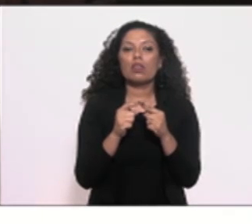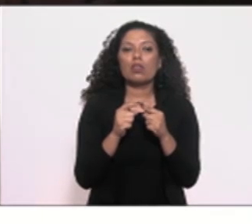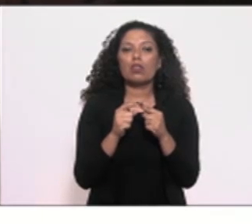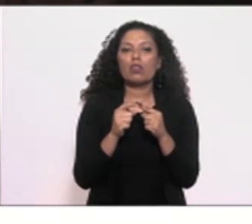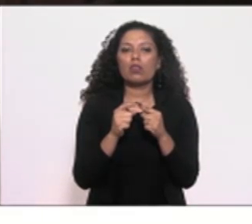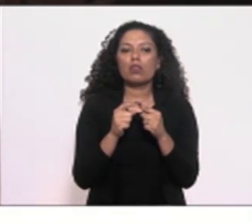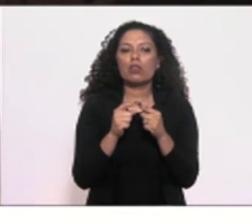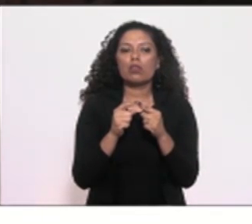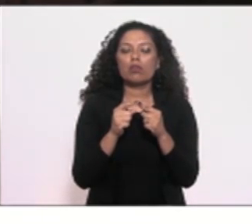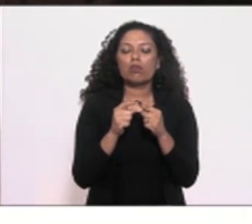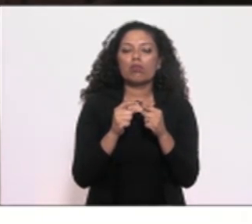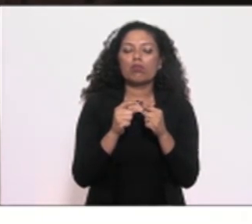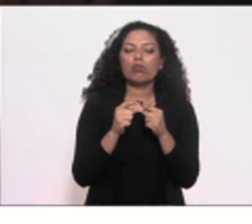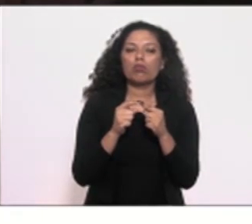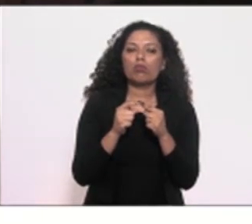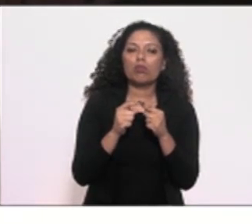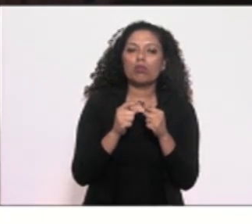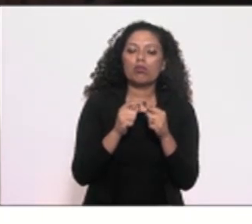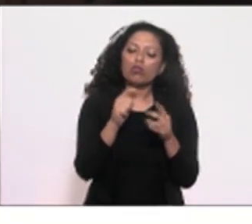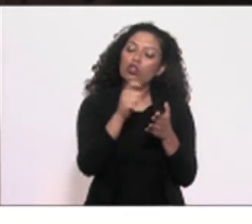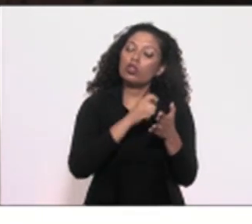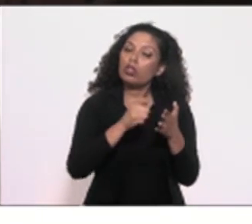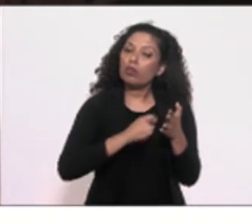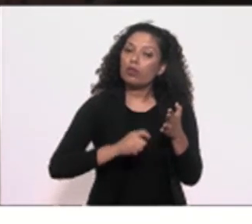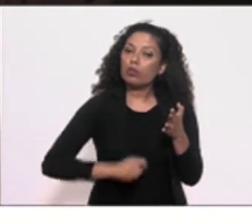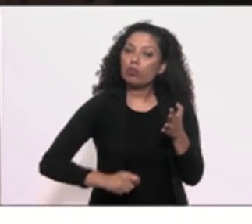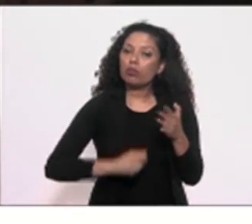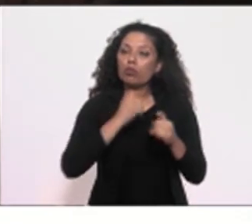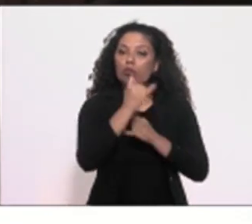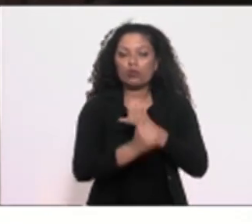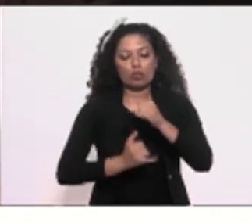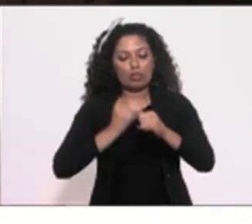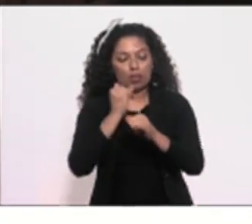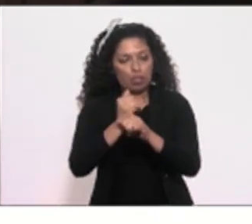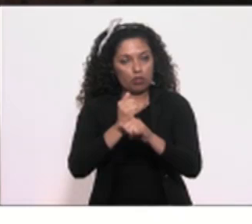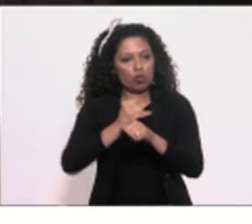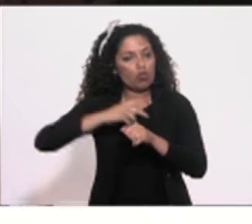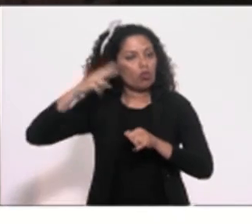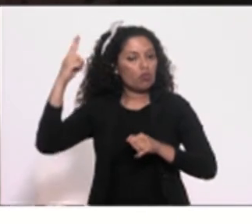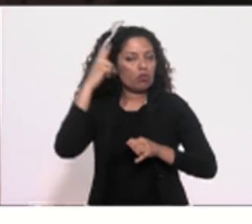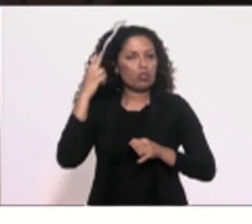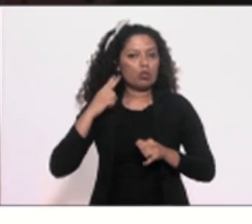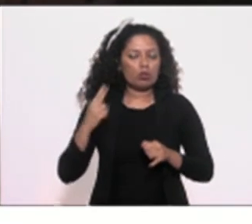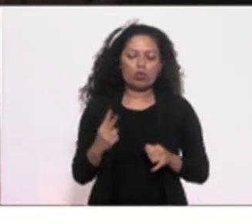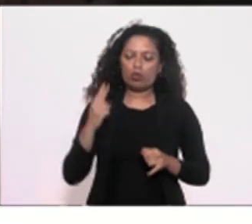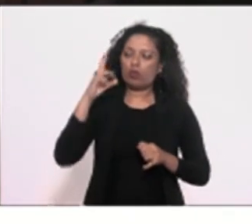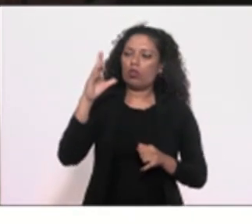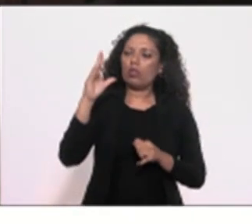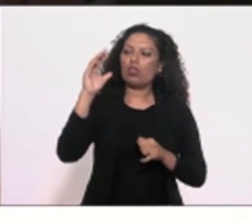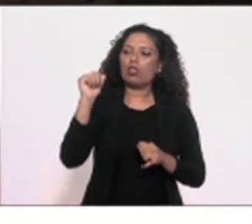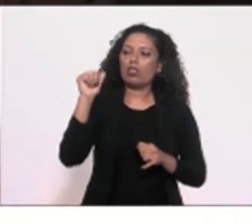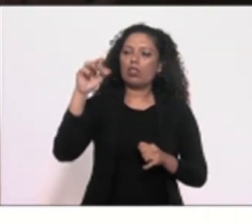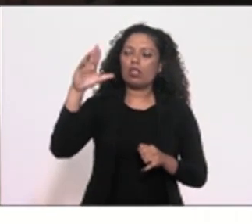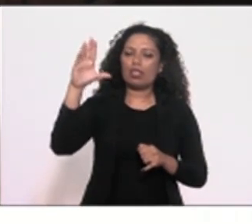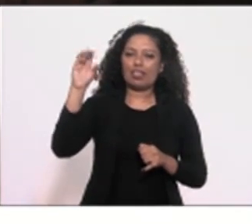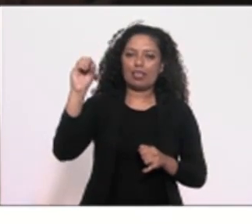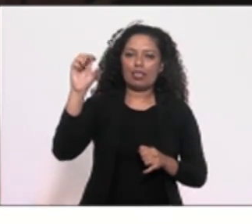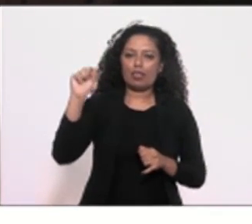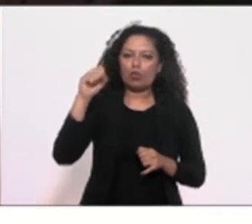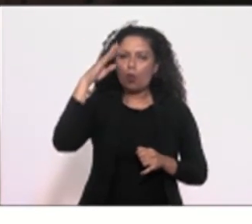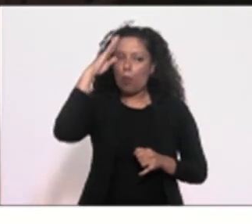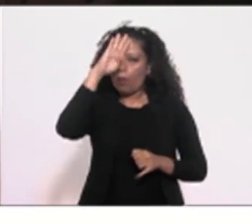postagem do vereador Carlos Bolsonaro,